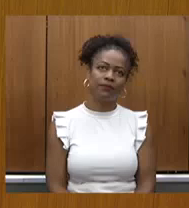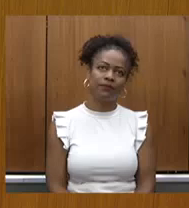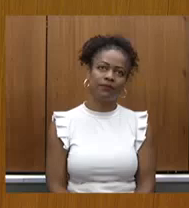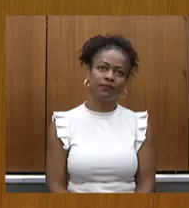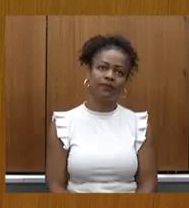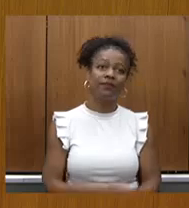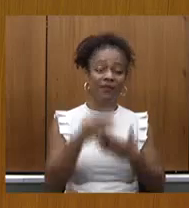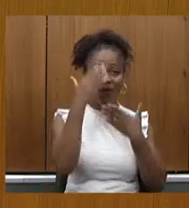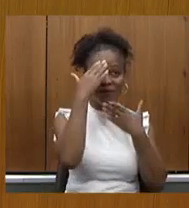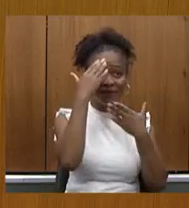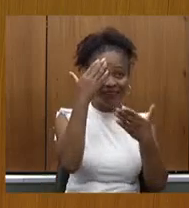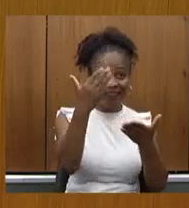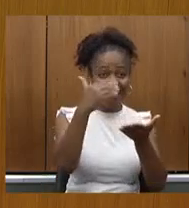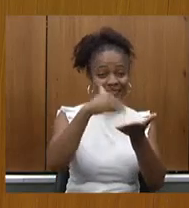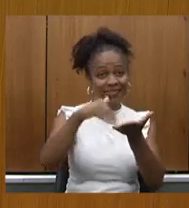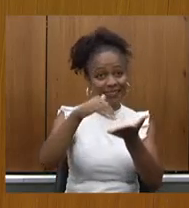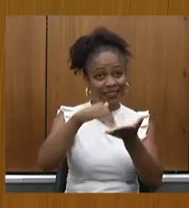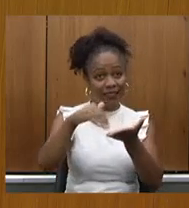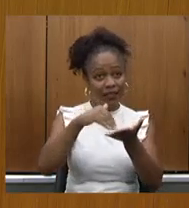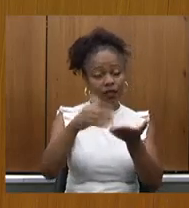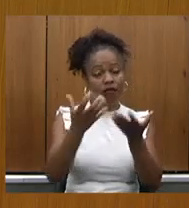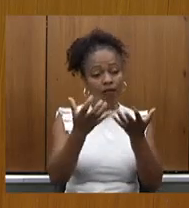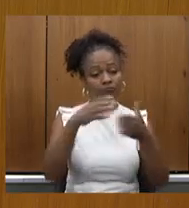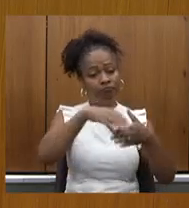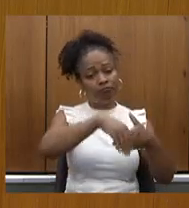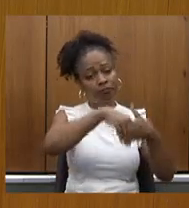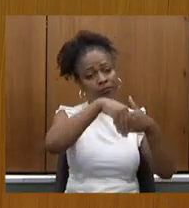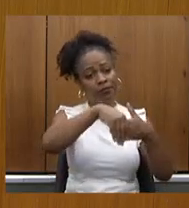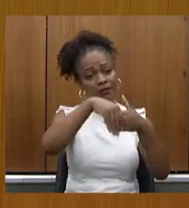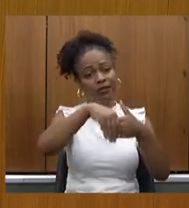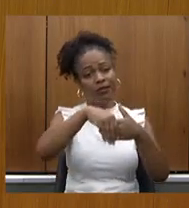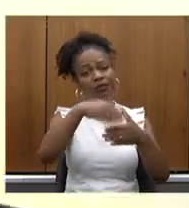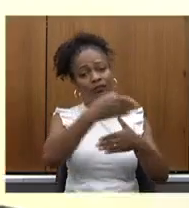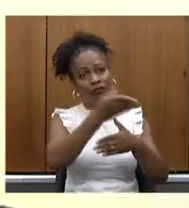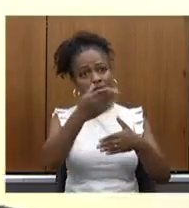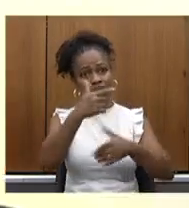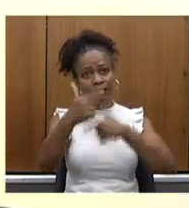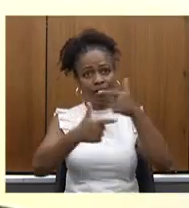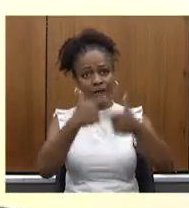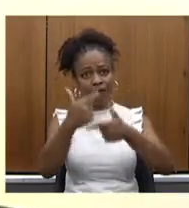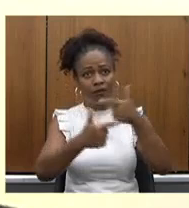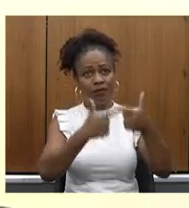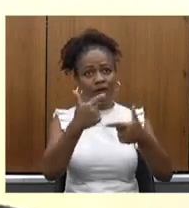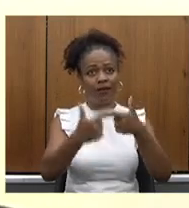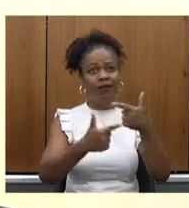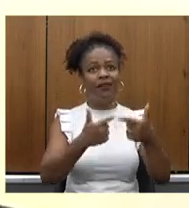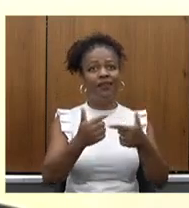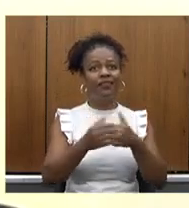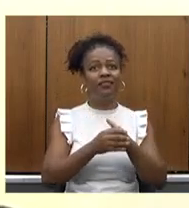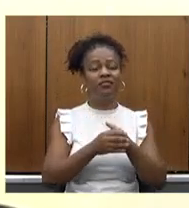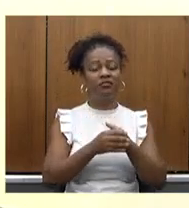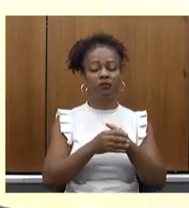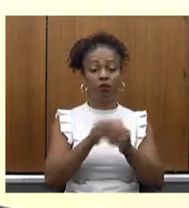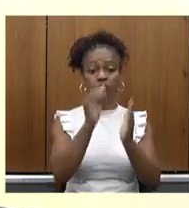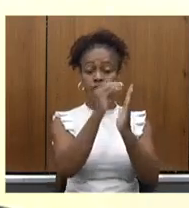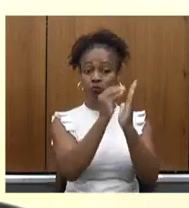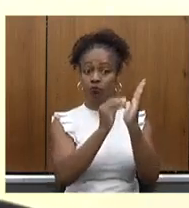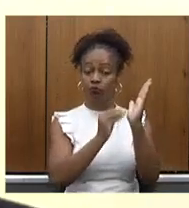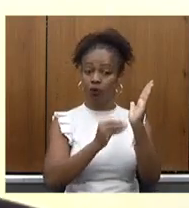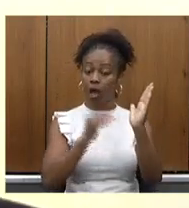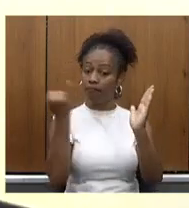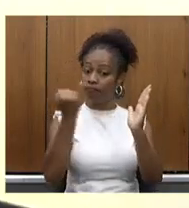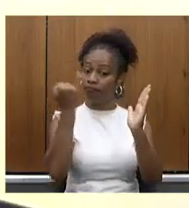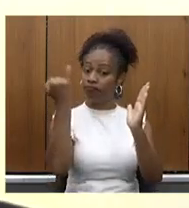Obrigado, caro secretário. Quero cumprimentá-lo pelo trabalho, pela desenvoltura da apresentação, por dados tão importantes e